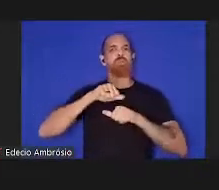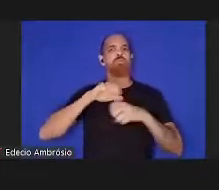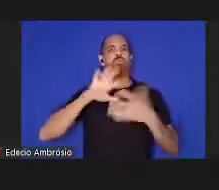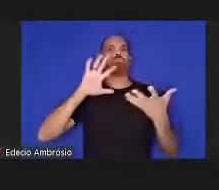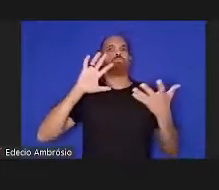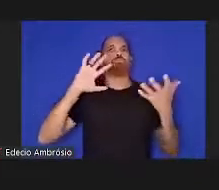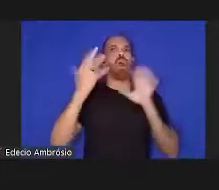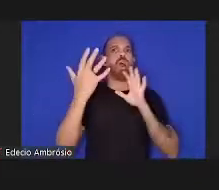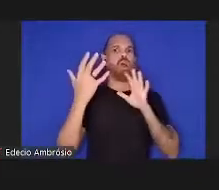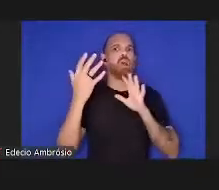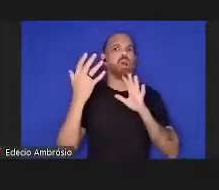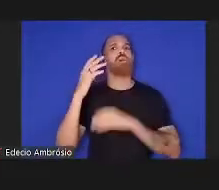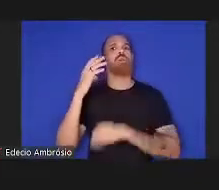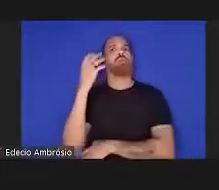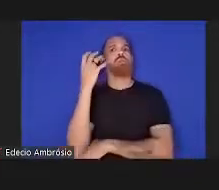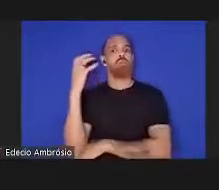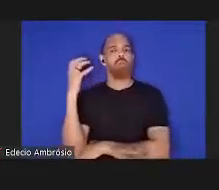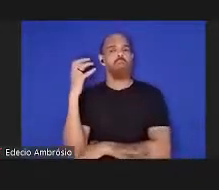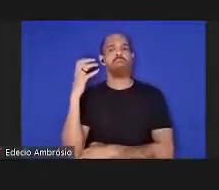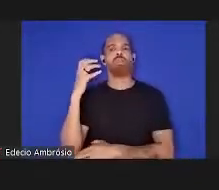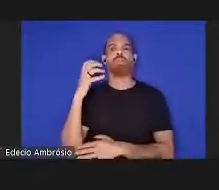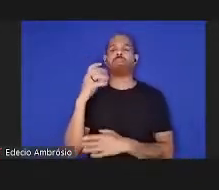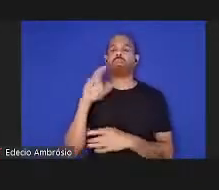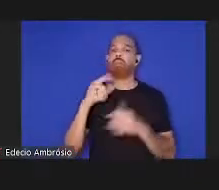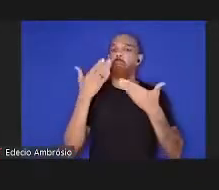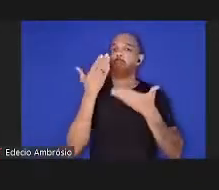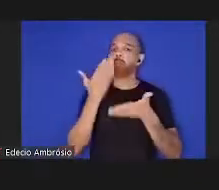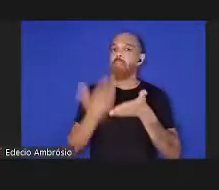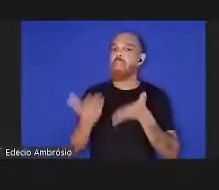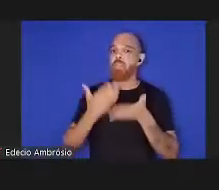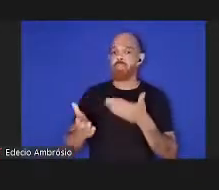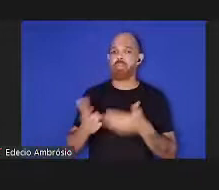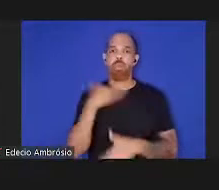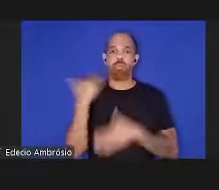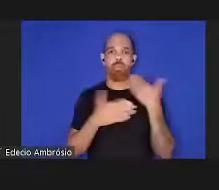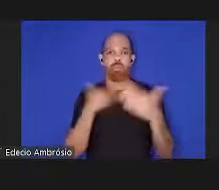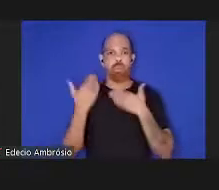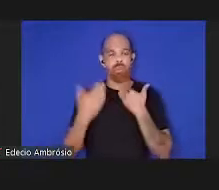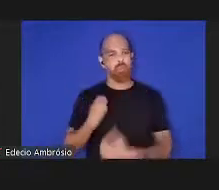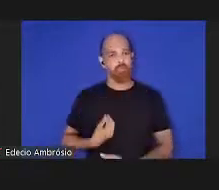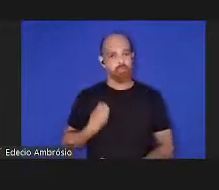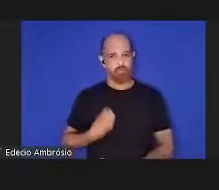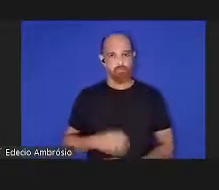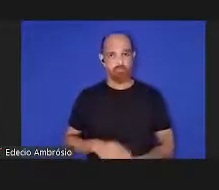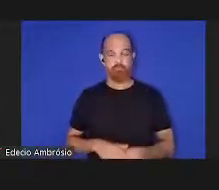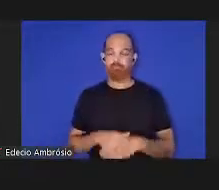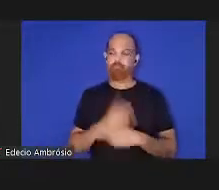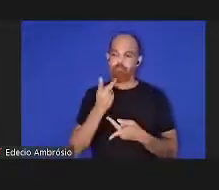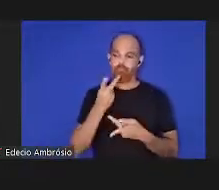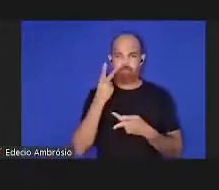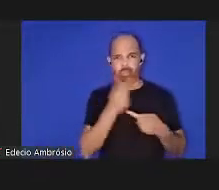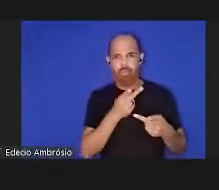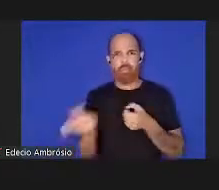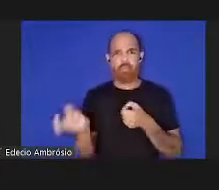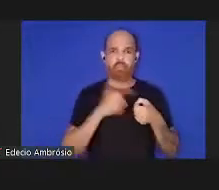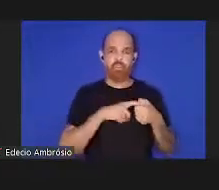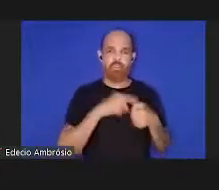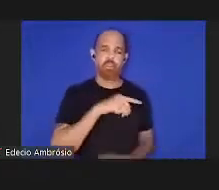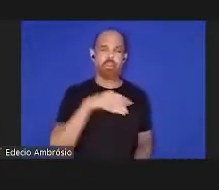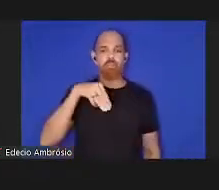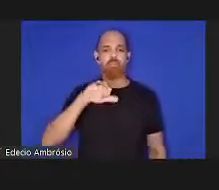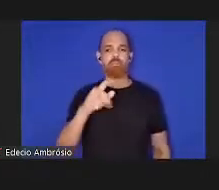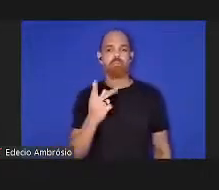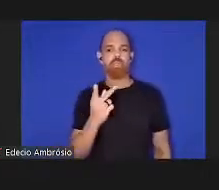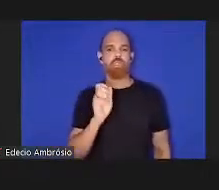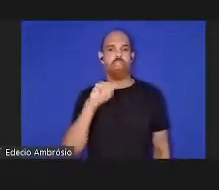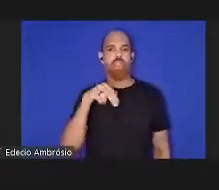notáveis e a perda catastrófica de biodiversidade para revisitar os princípios de Manhattan à luz destas mudanças